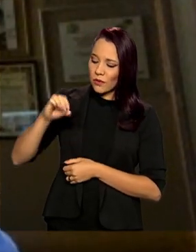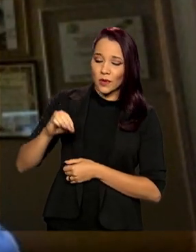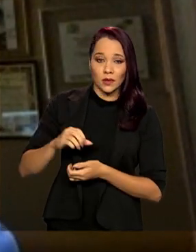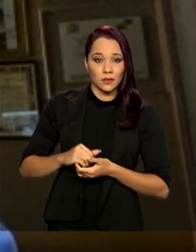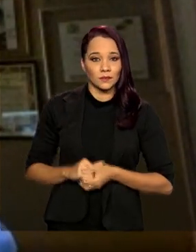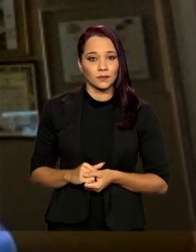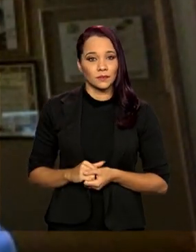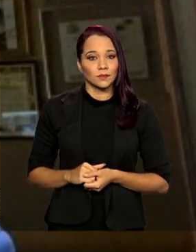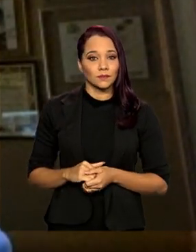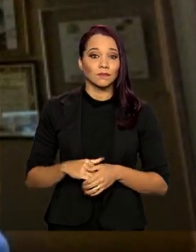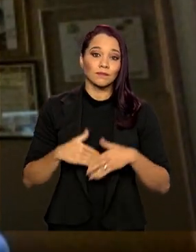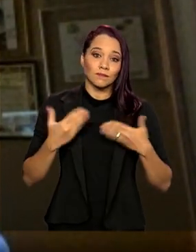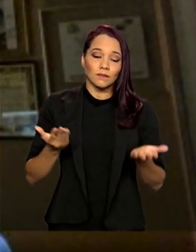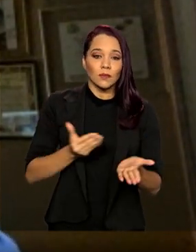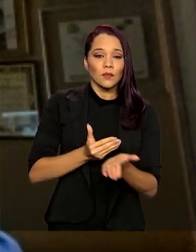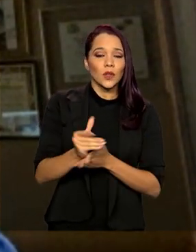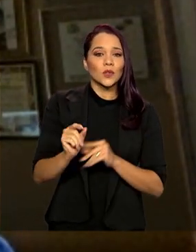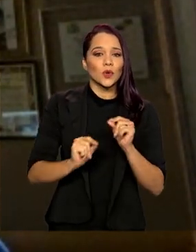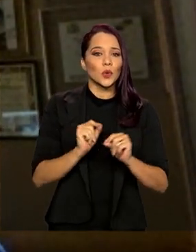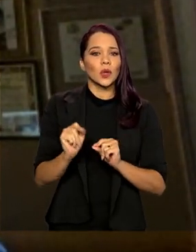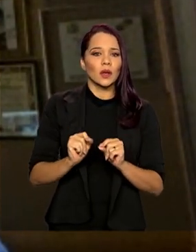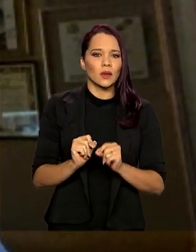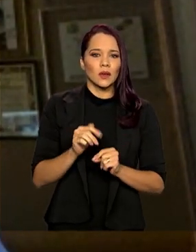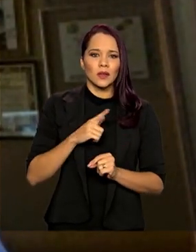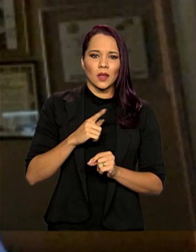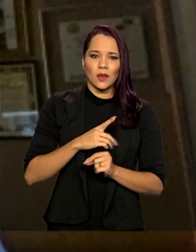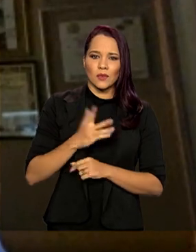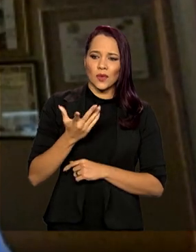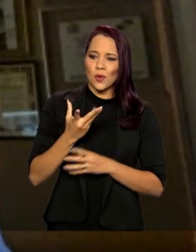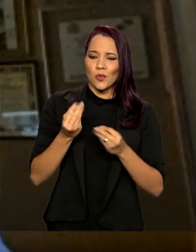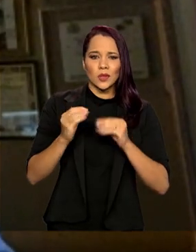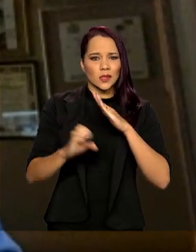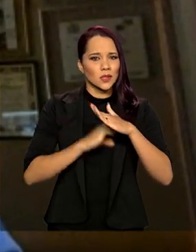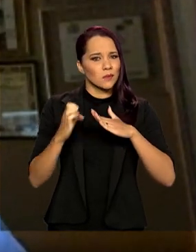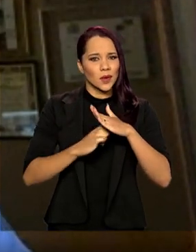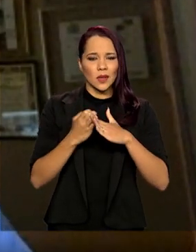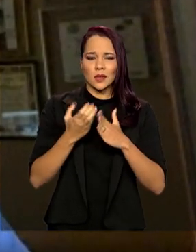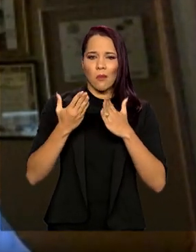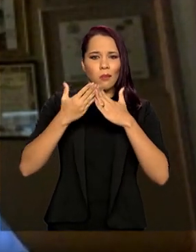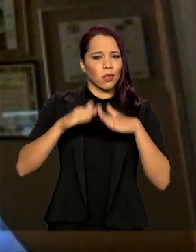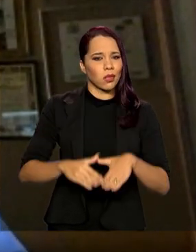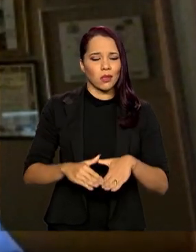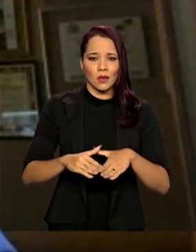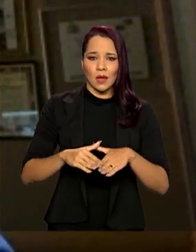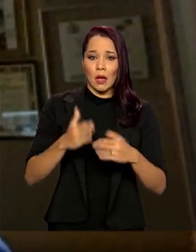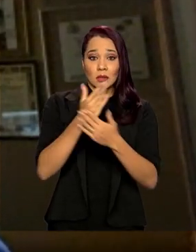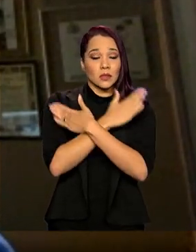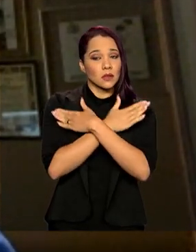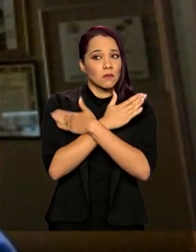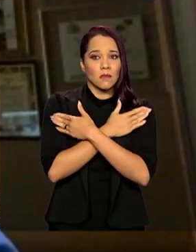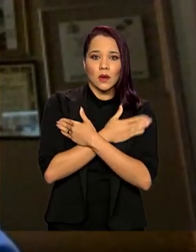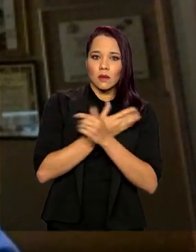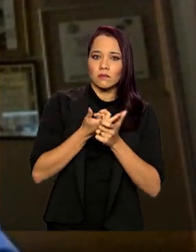originou a morte, a mortalidade de muitas empresas, desemprego gigantesco,